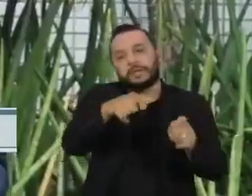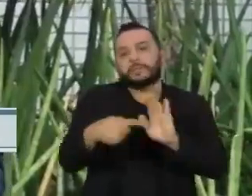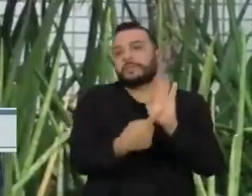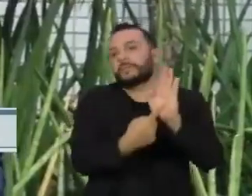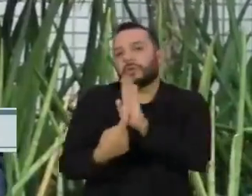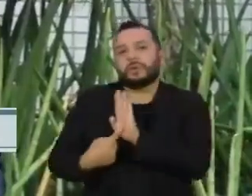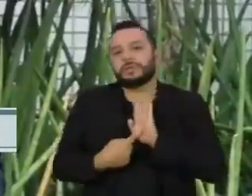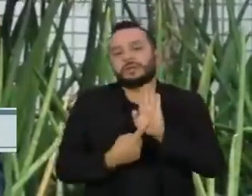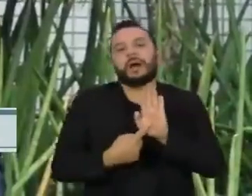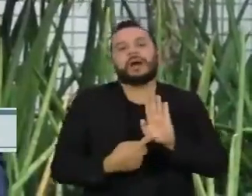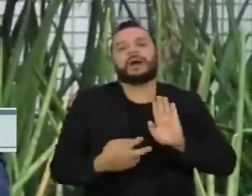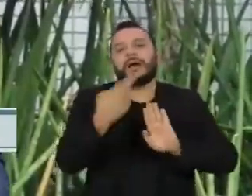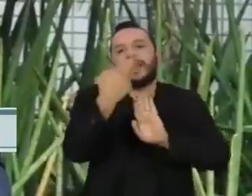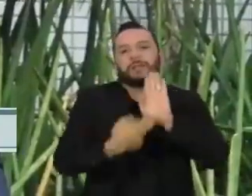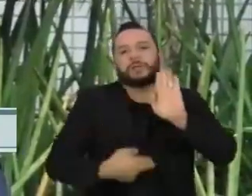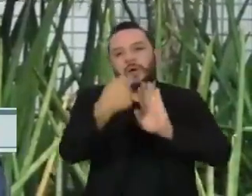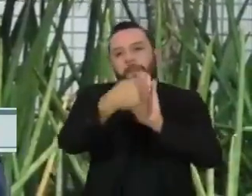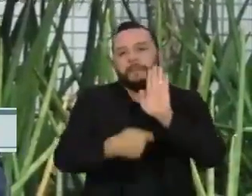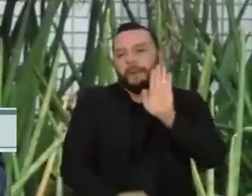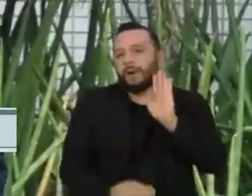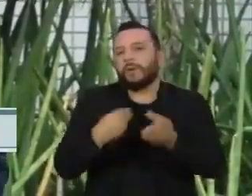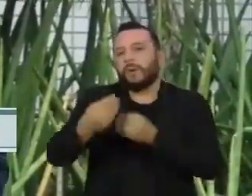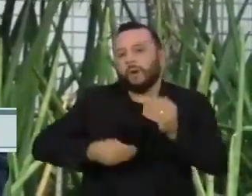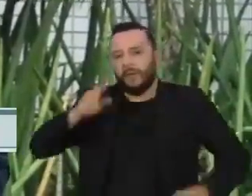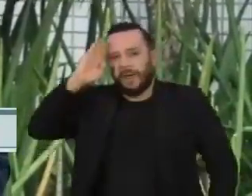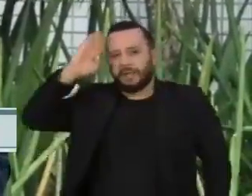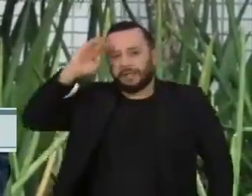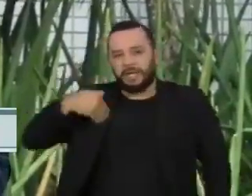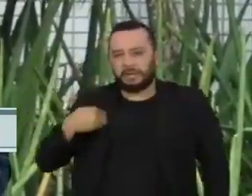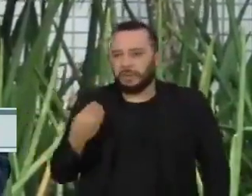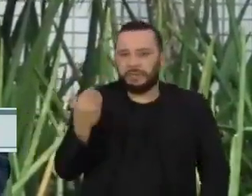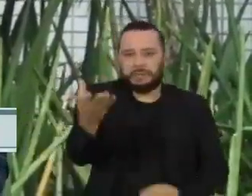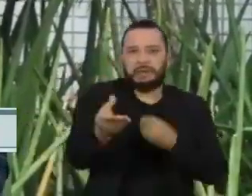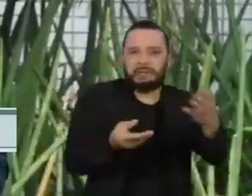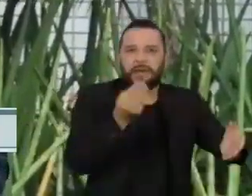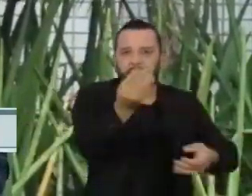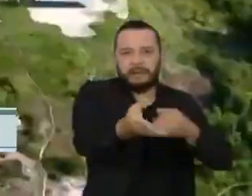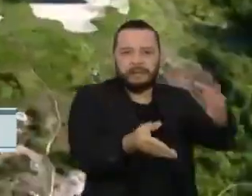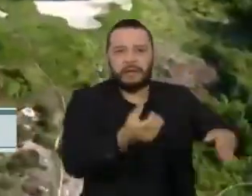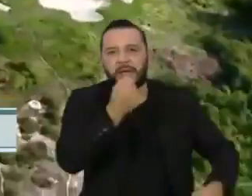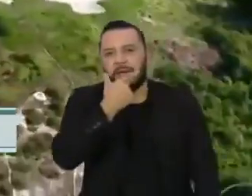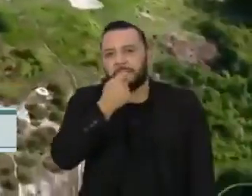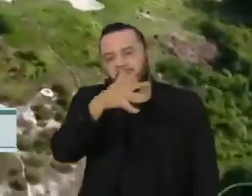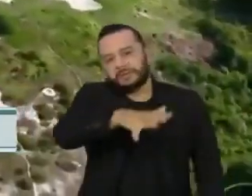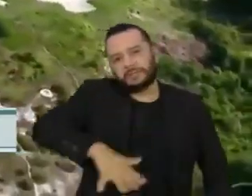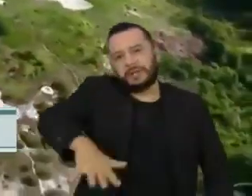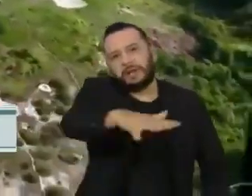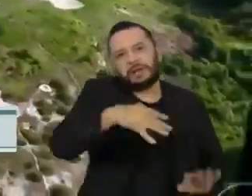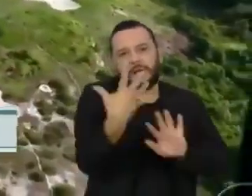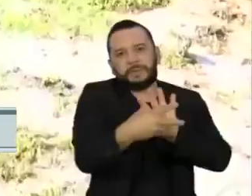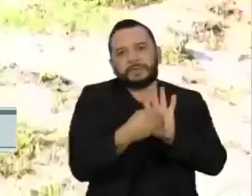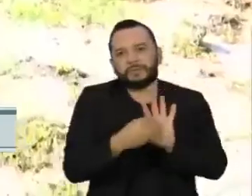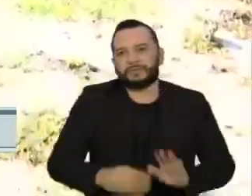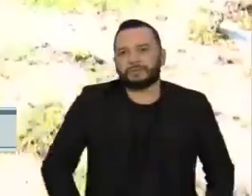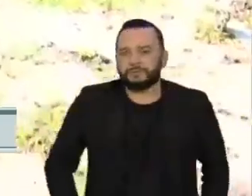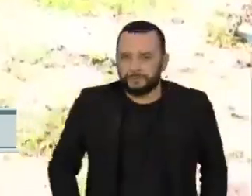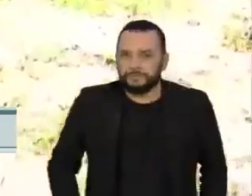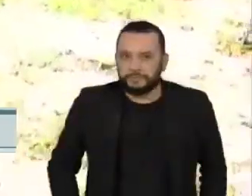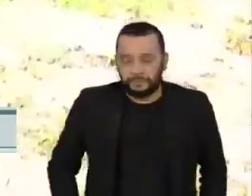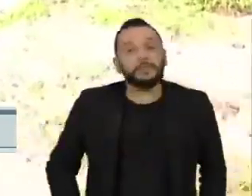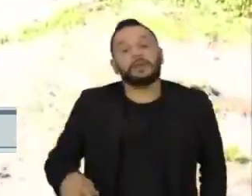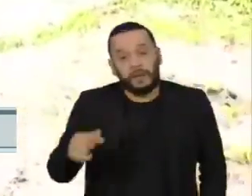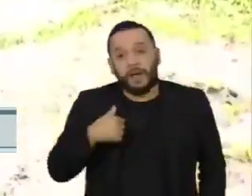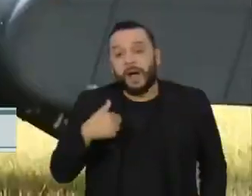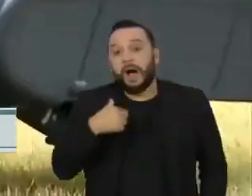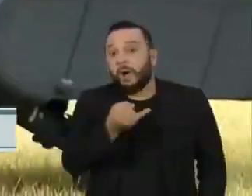relatório sobre as missões das Forças Armadas em áreas de difícil acesso da Amazônia. De acordo com o documento, algumas